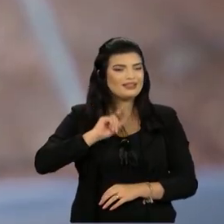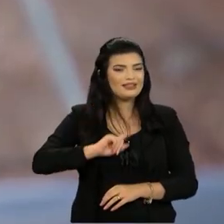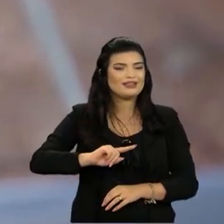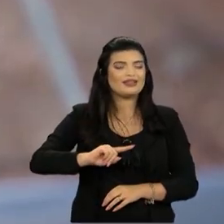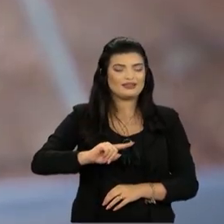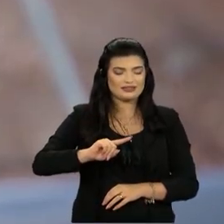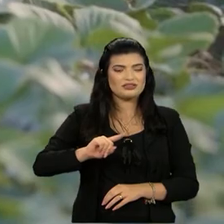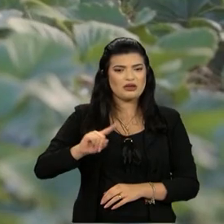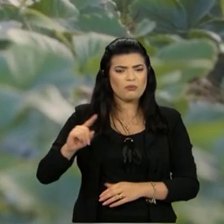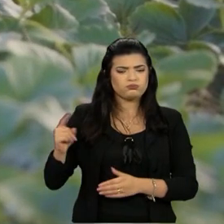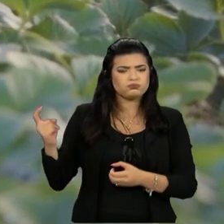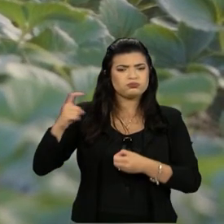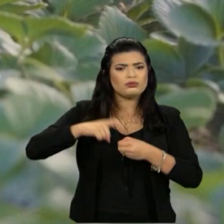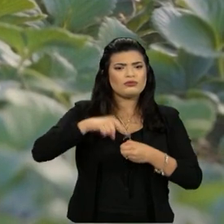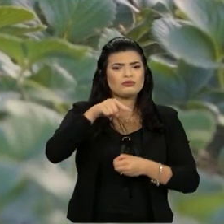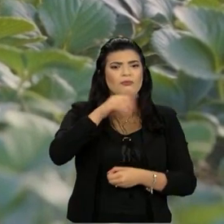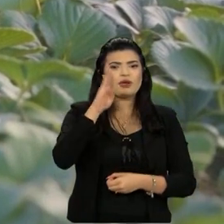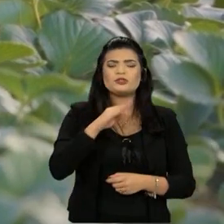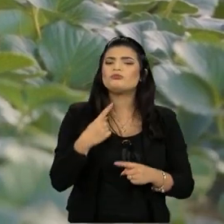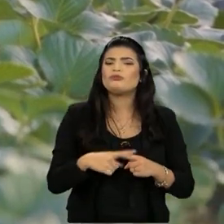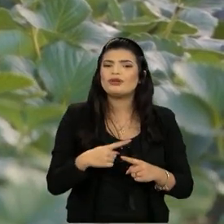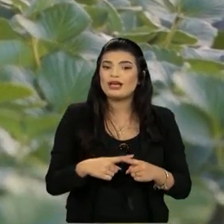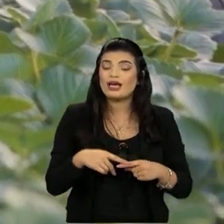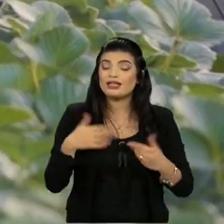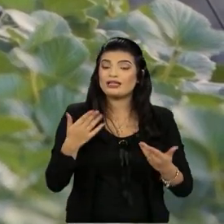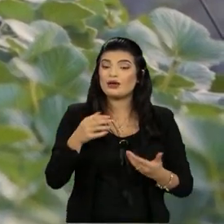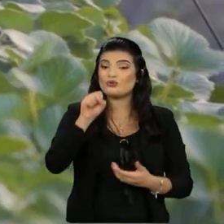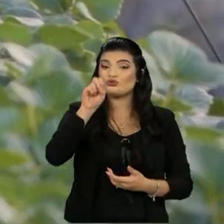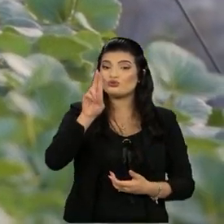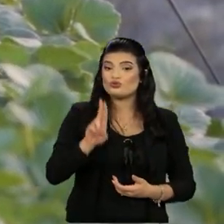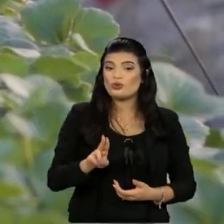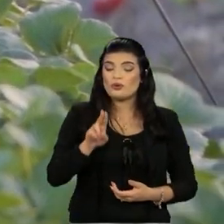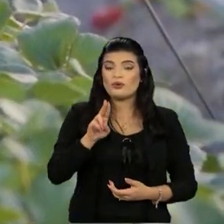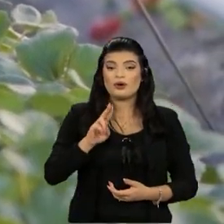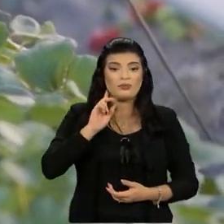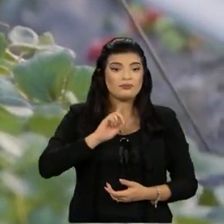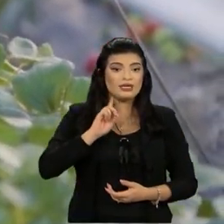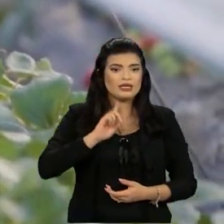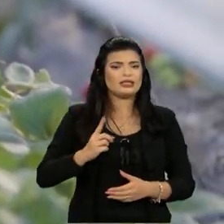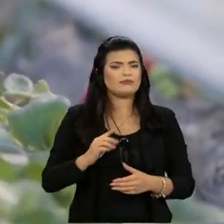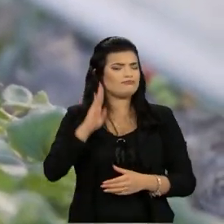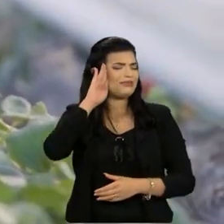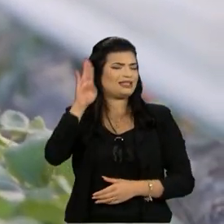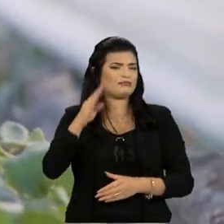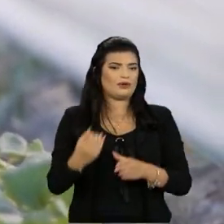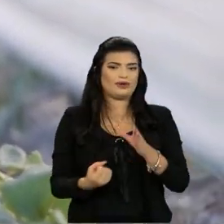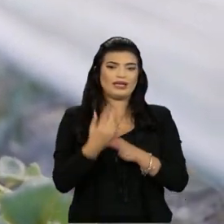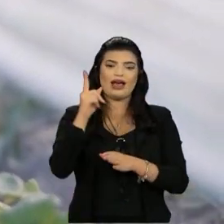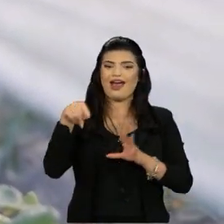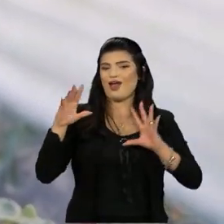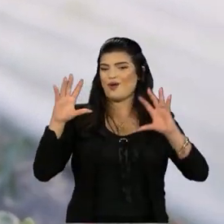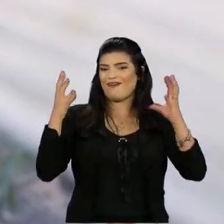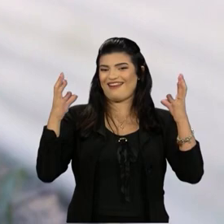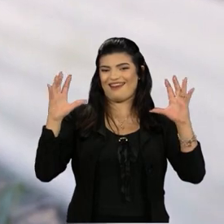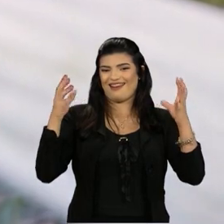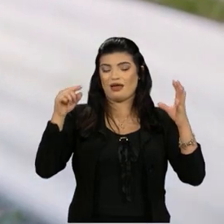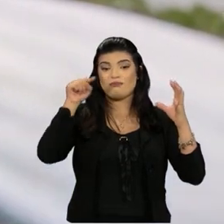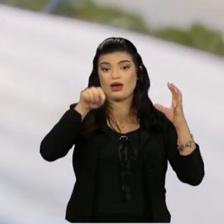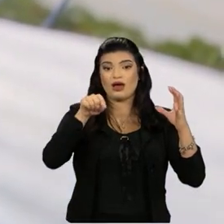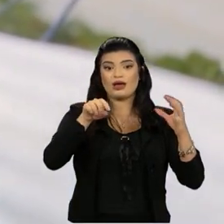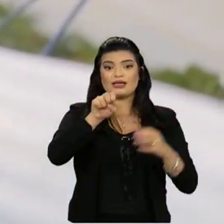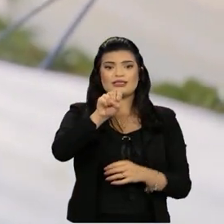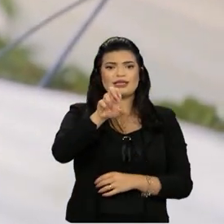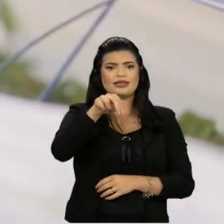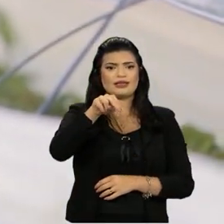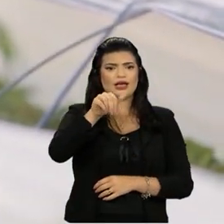por que por aqui? O motivo do sul de Minas ser considerado polo na produção de morango é o clima. A cidade de Senador